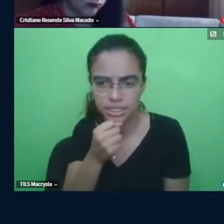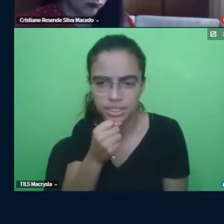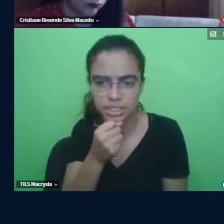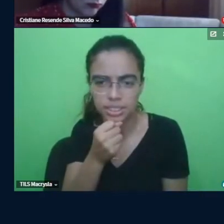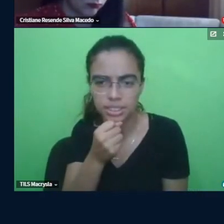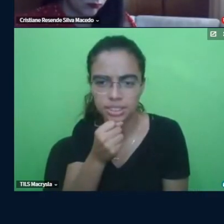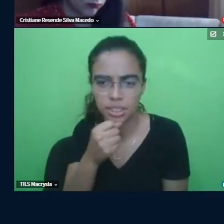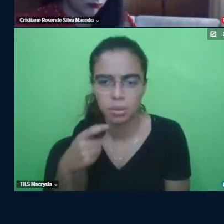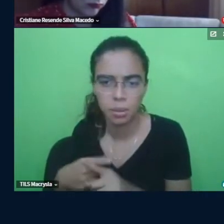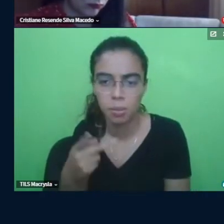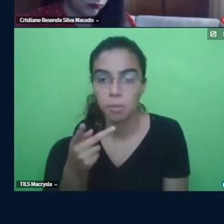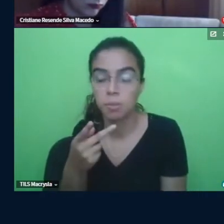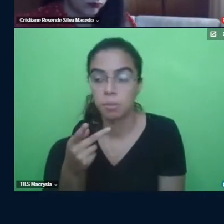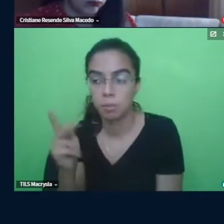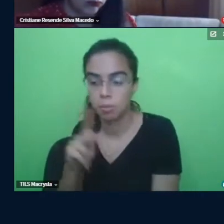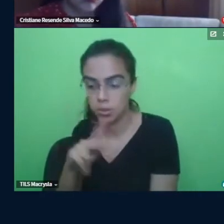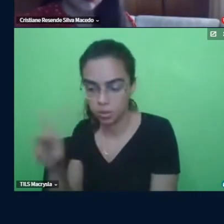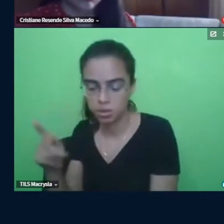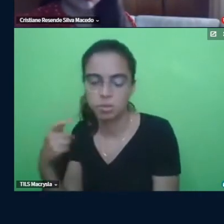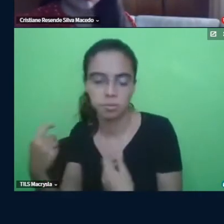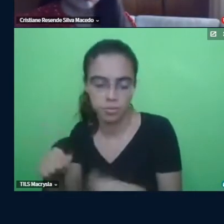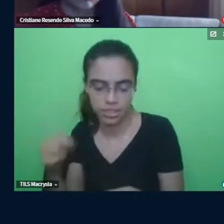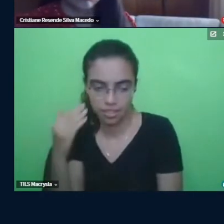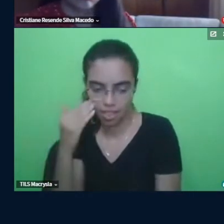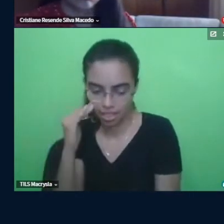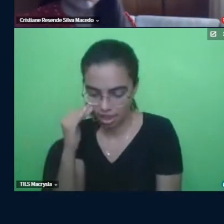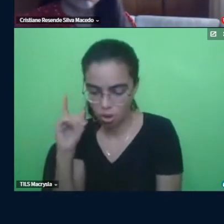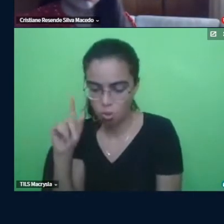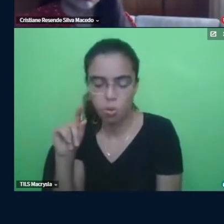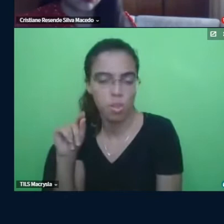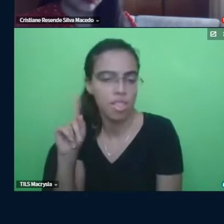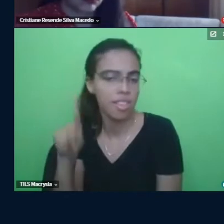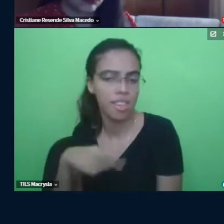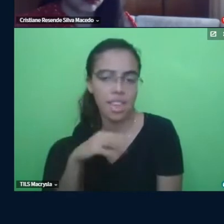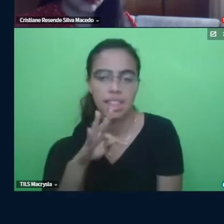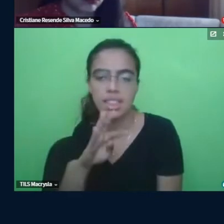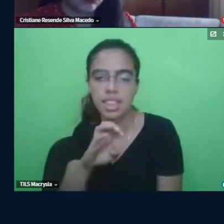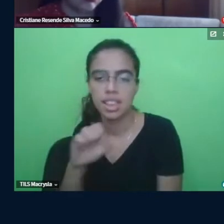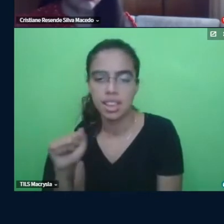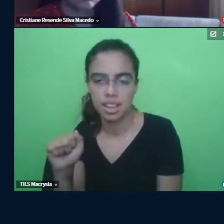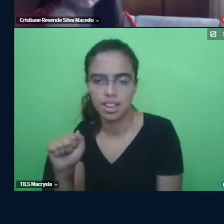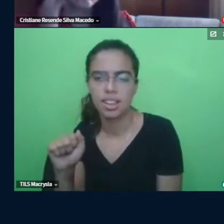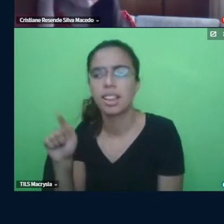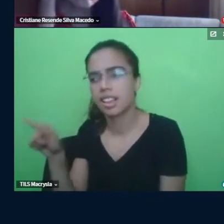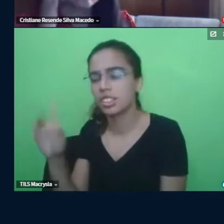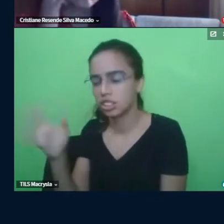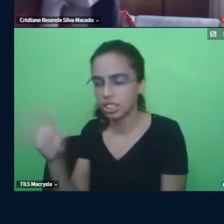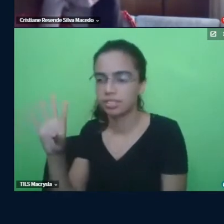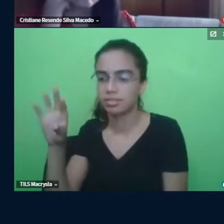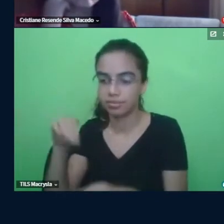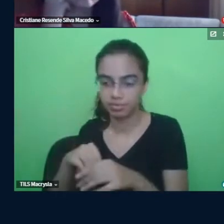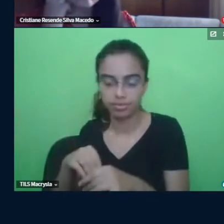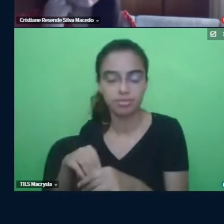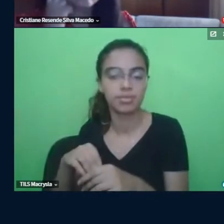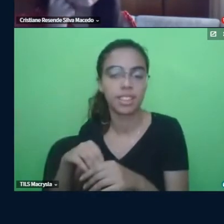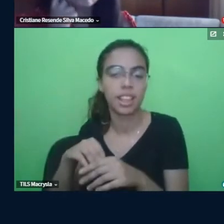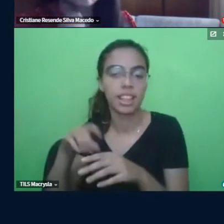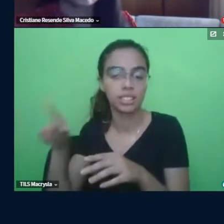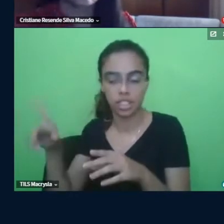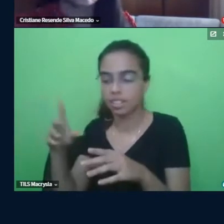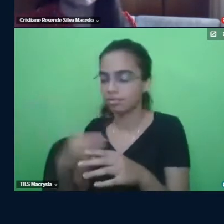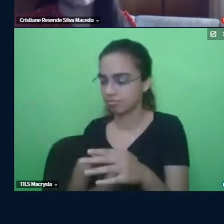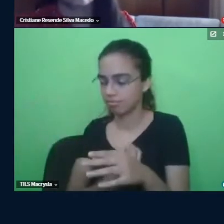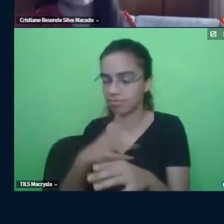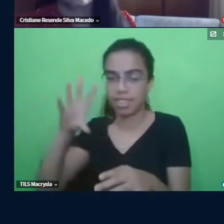precisava saber o que era a TEA na verdade a Cristiane já já tava inserida nesse contexto ela já é professora lá então ela já sabia